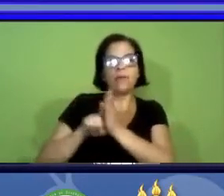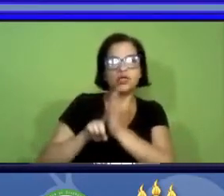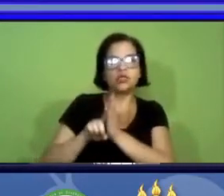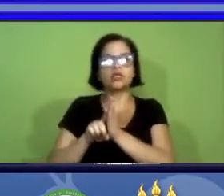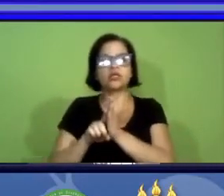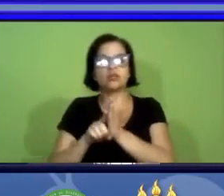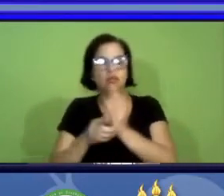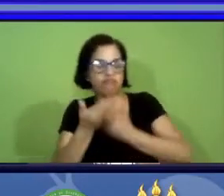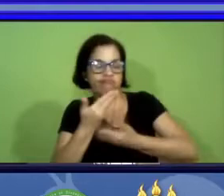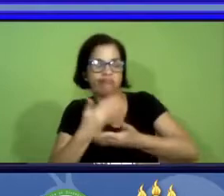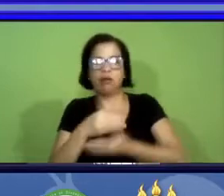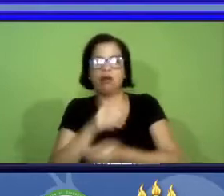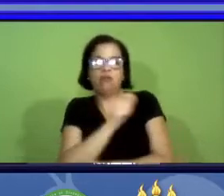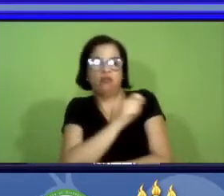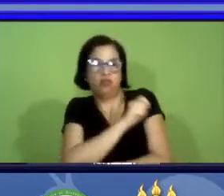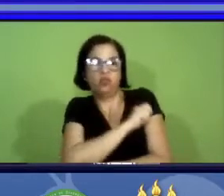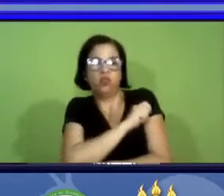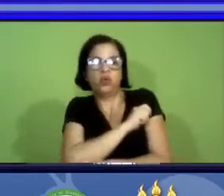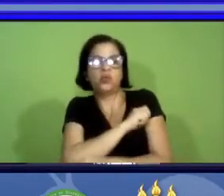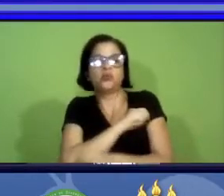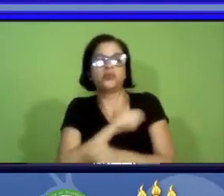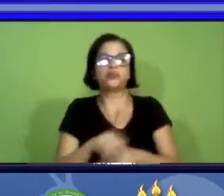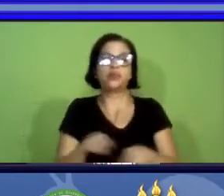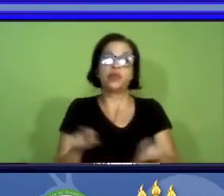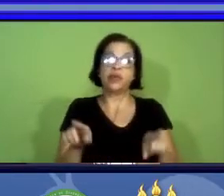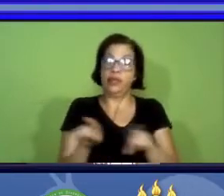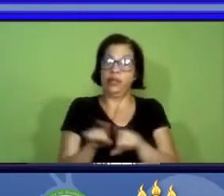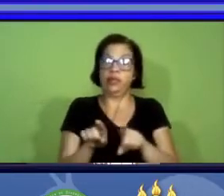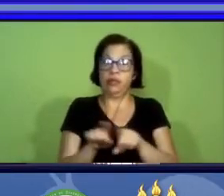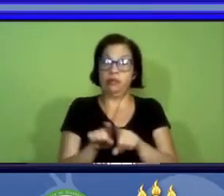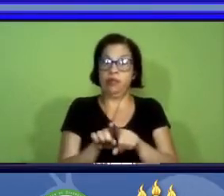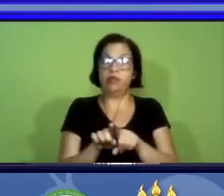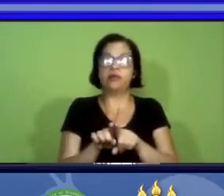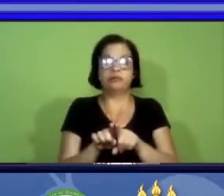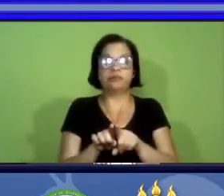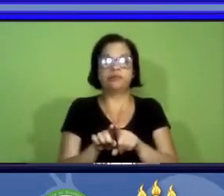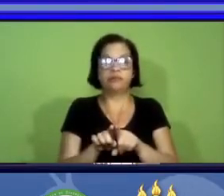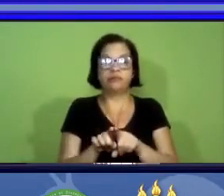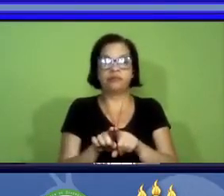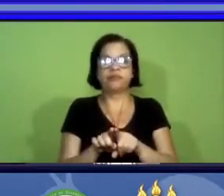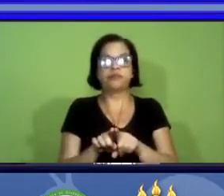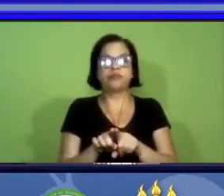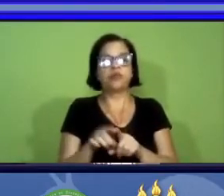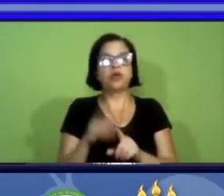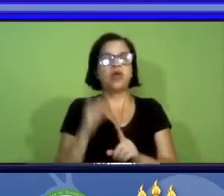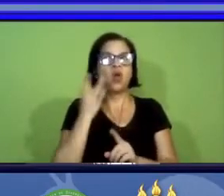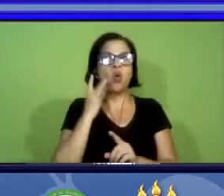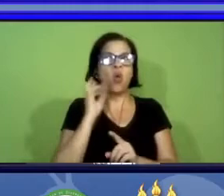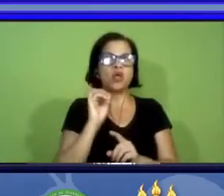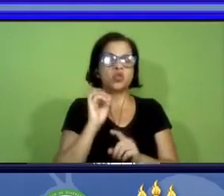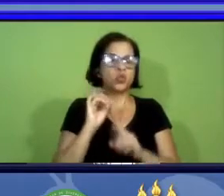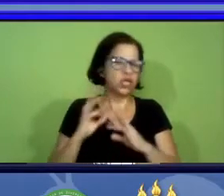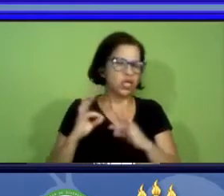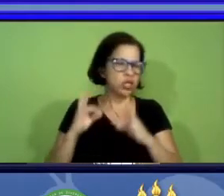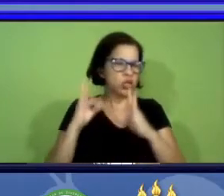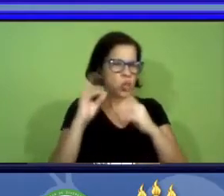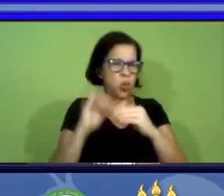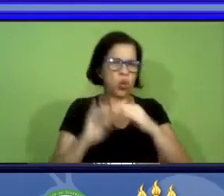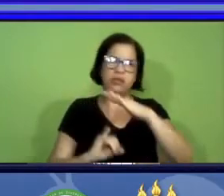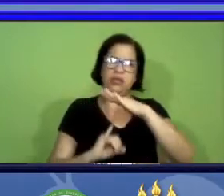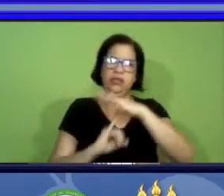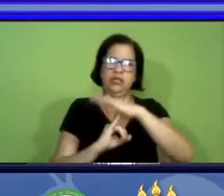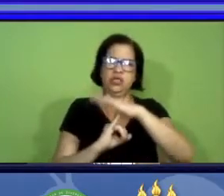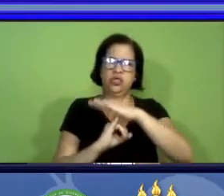estudantes e geralmente acho que acredito que todas as instituições e